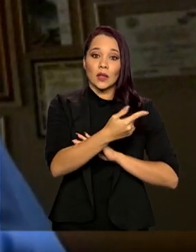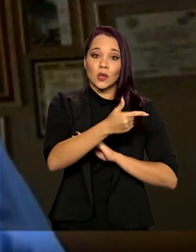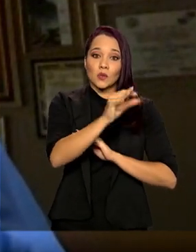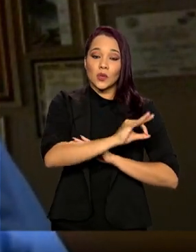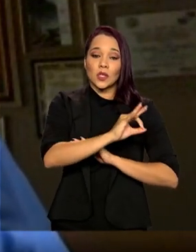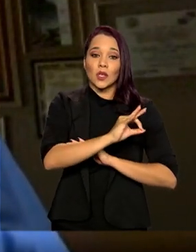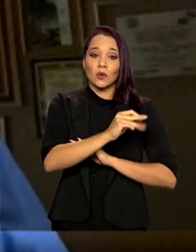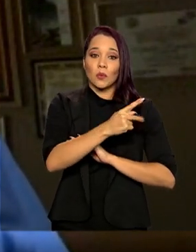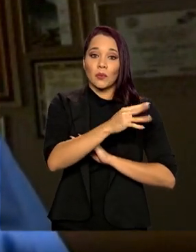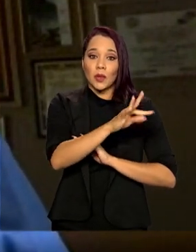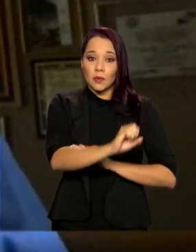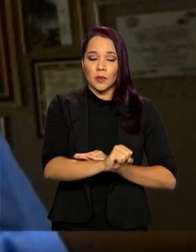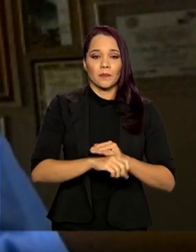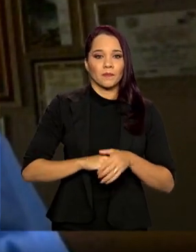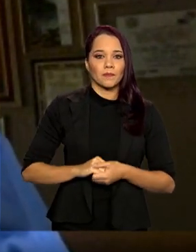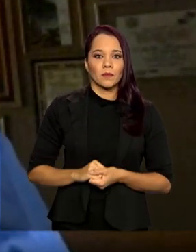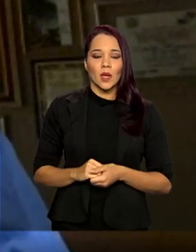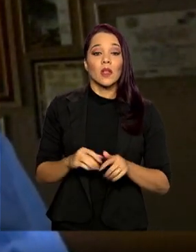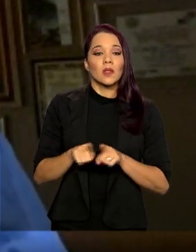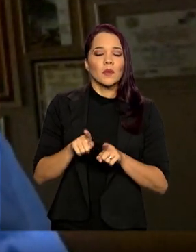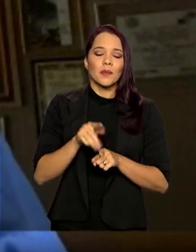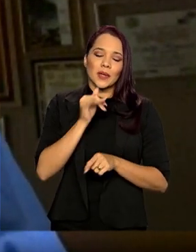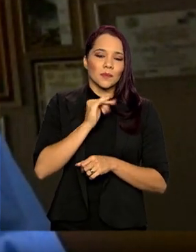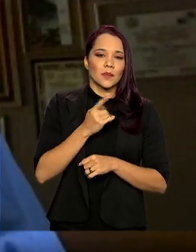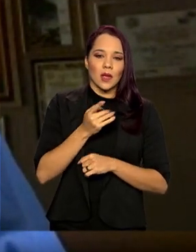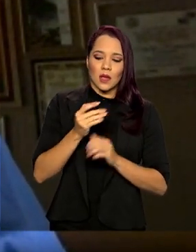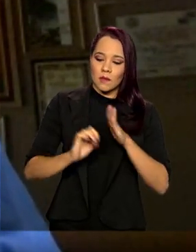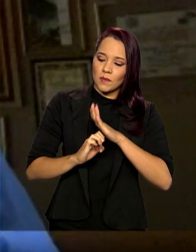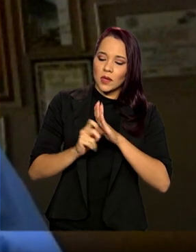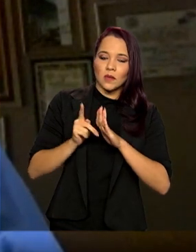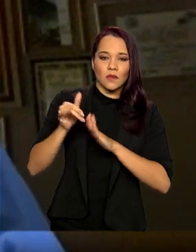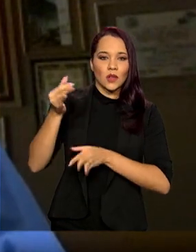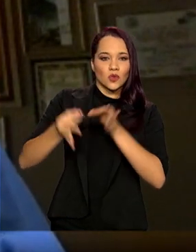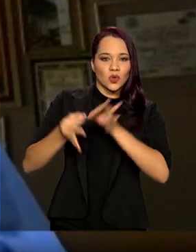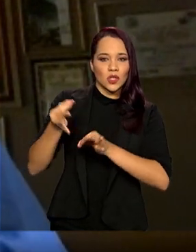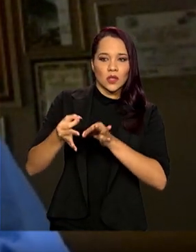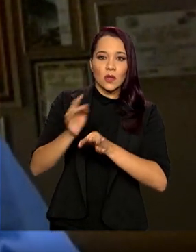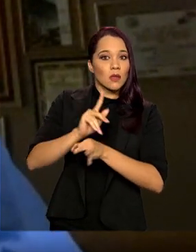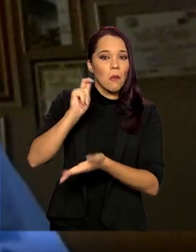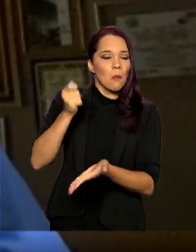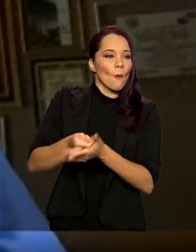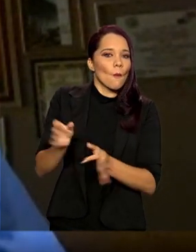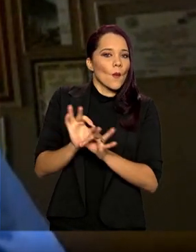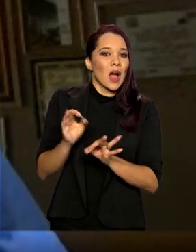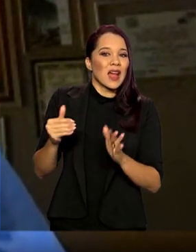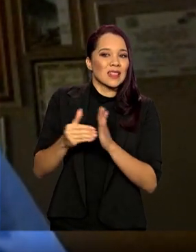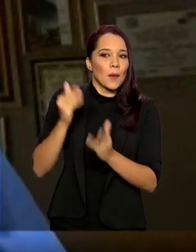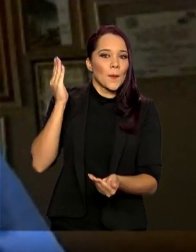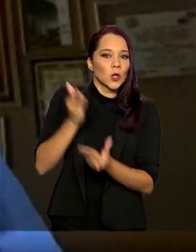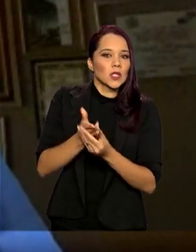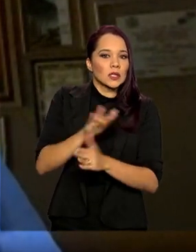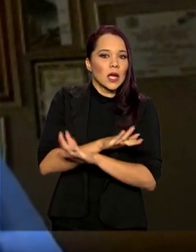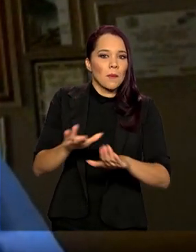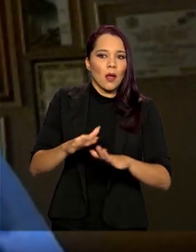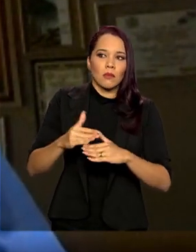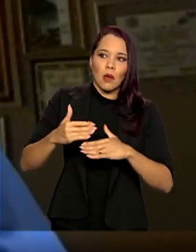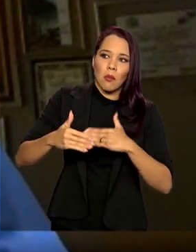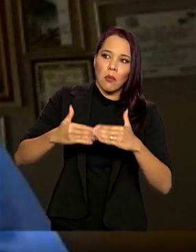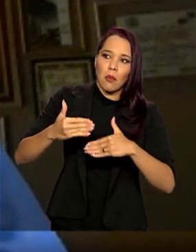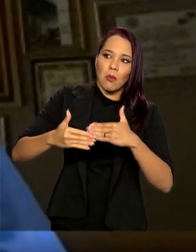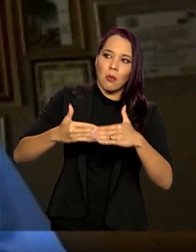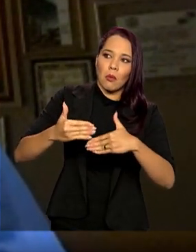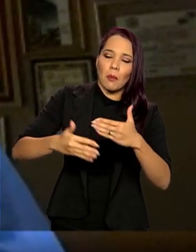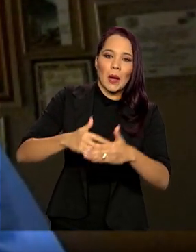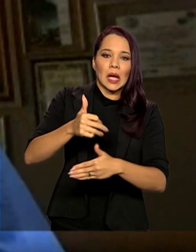Também as empresas vão à justiça e deixam de pagar até que a ação termine, 14, 15 anos. Aí tem